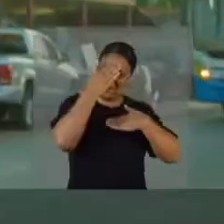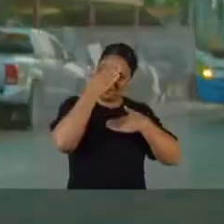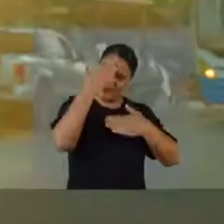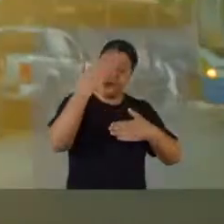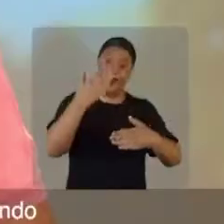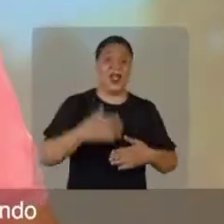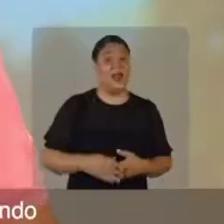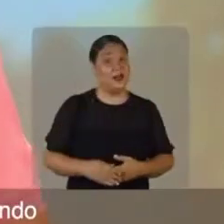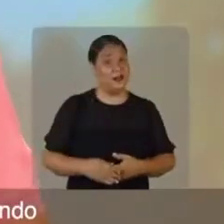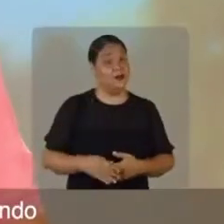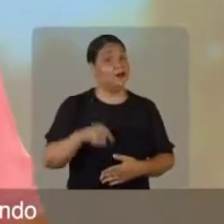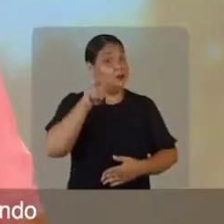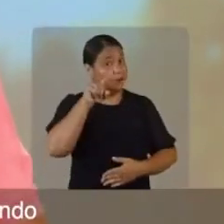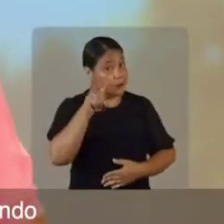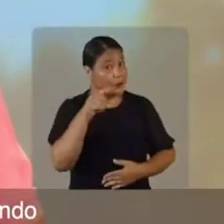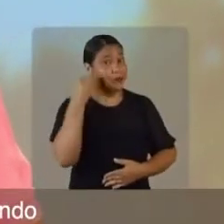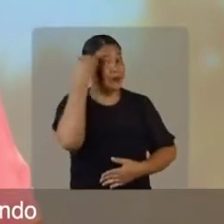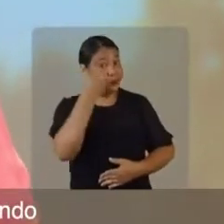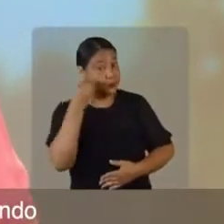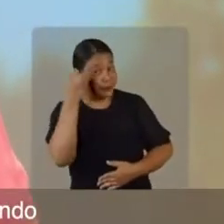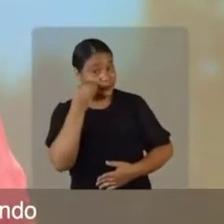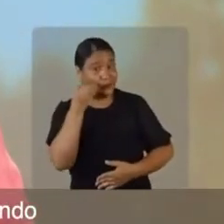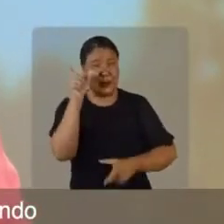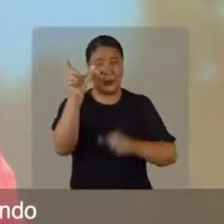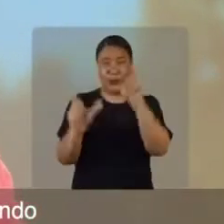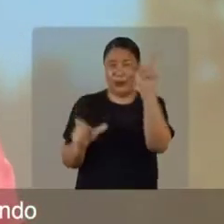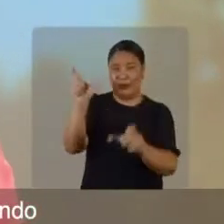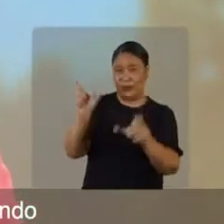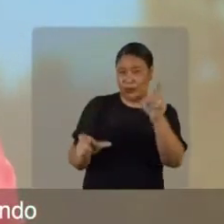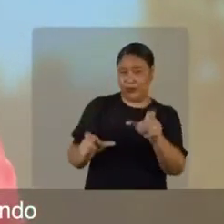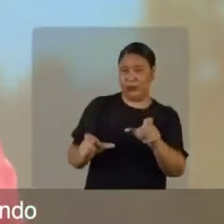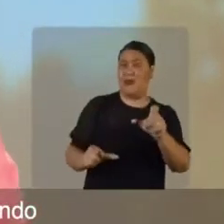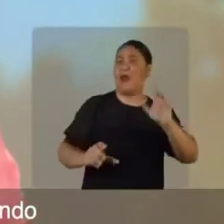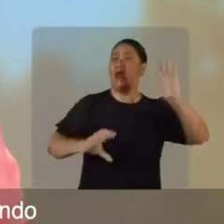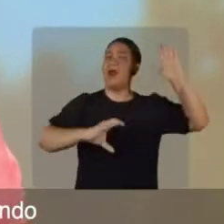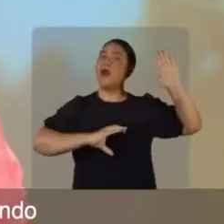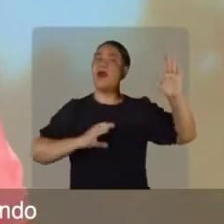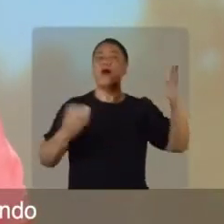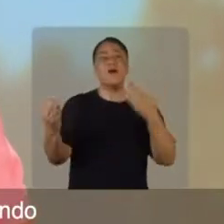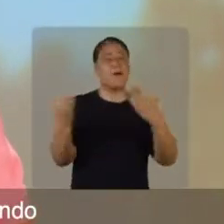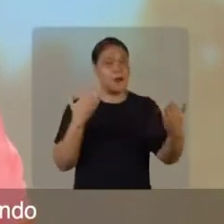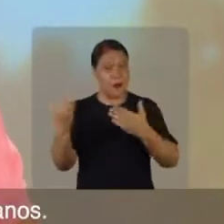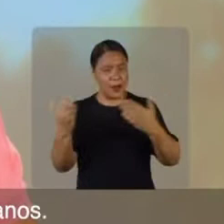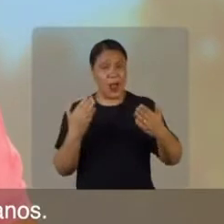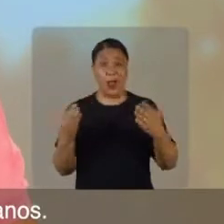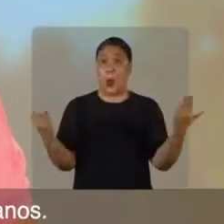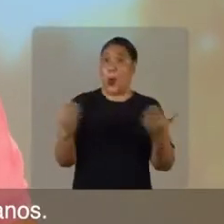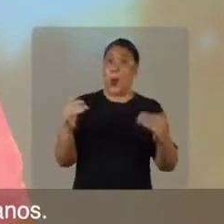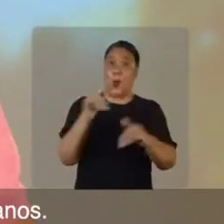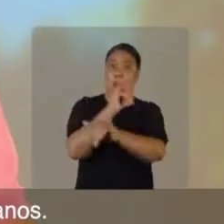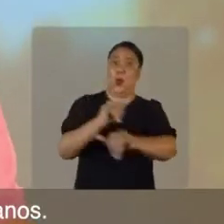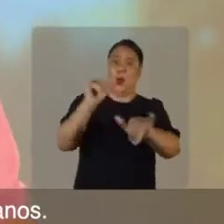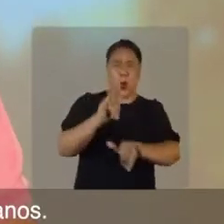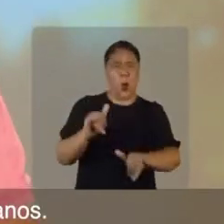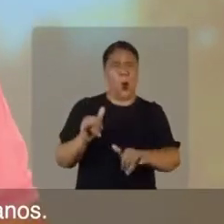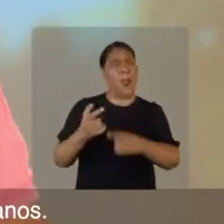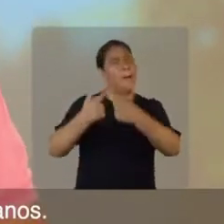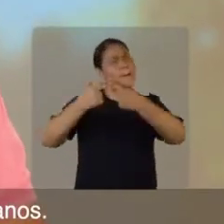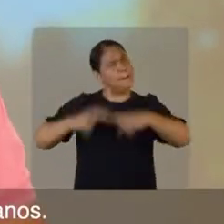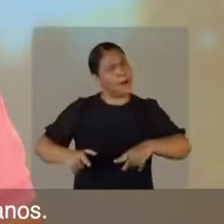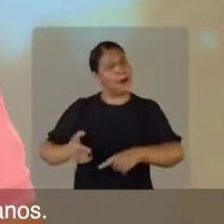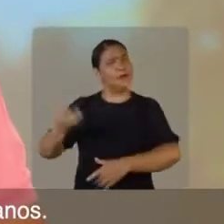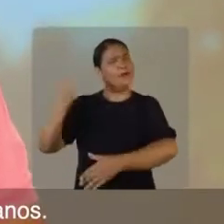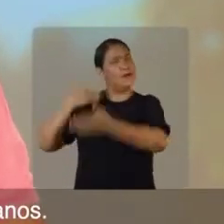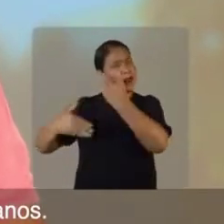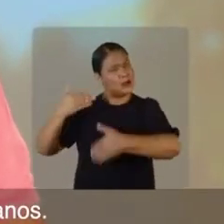começo. Pedir que olhe a história dos candidatos e compare o que estão dizendo com o que fizeram quando estavam no